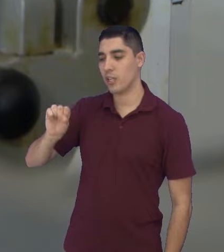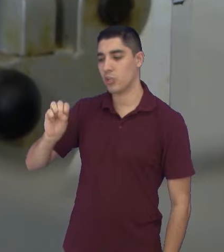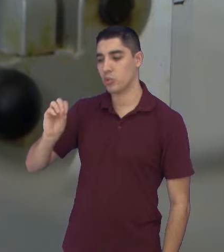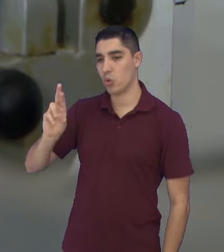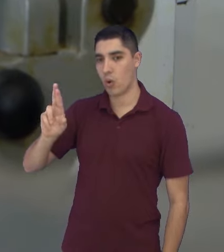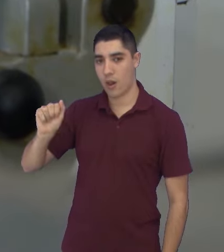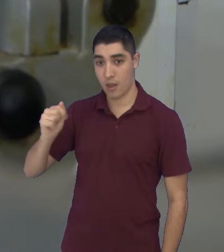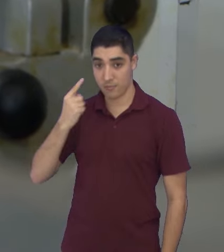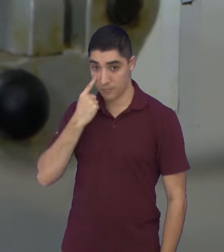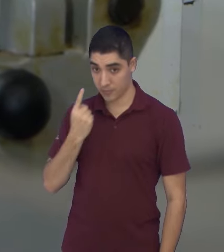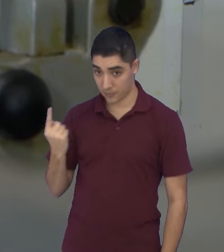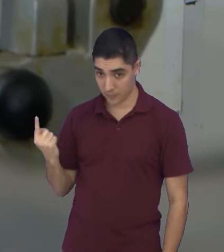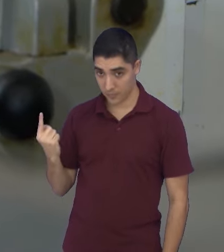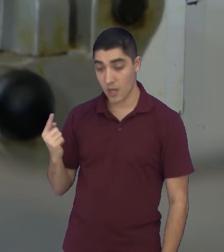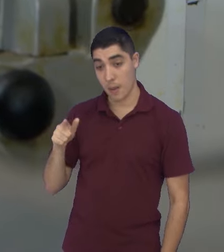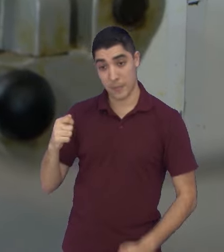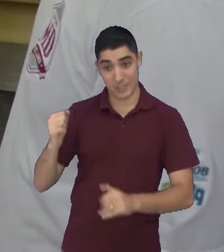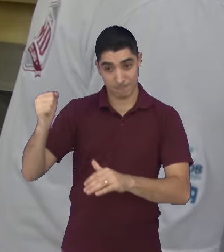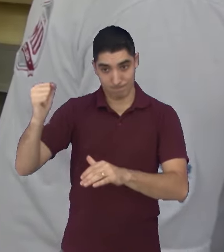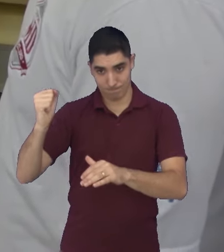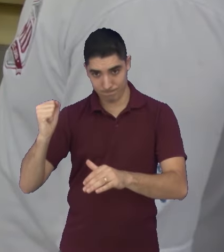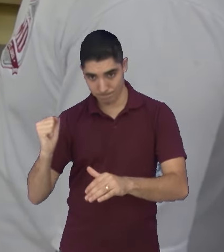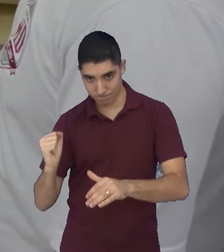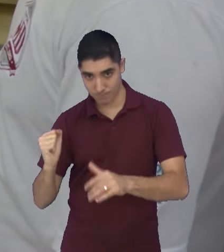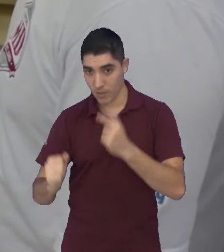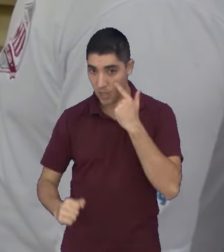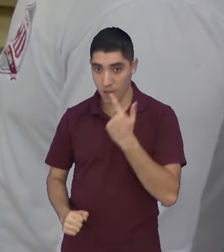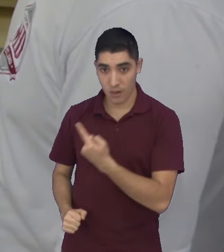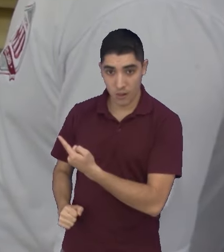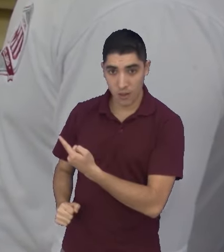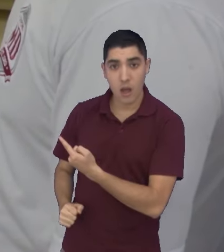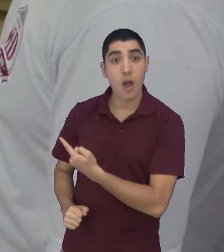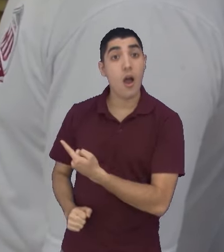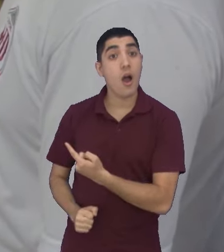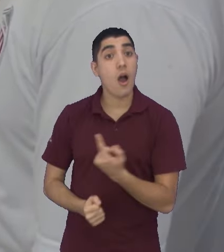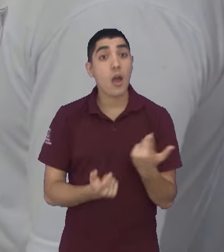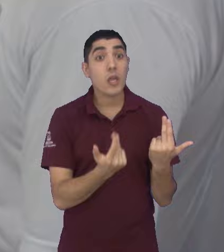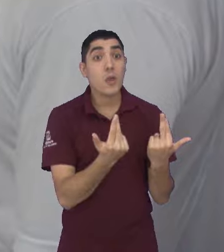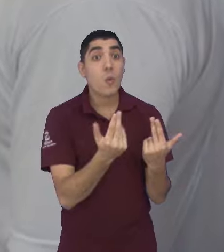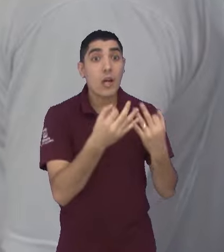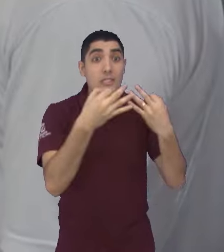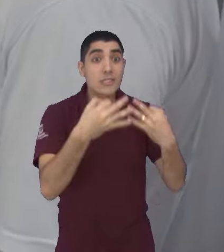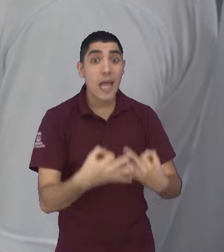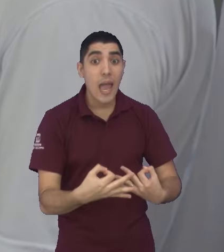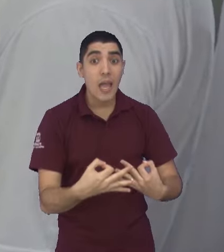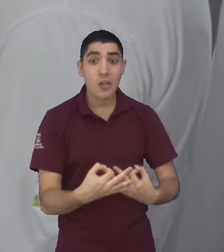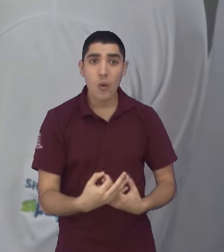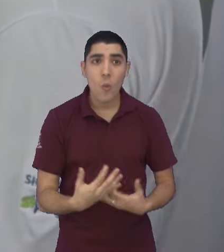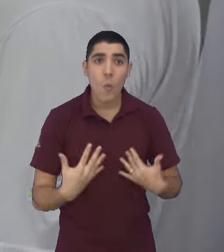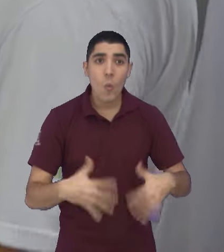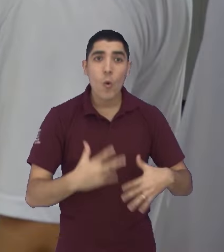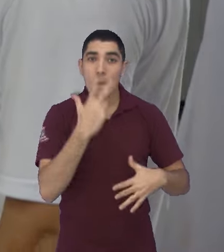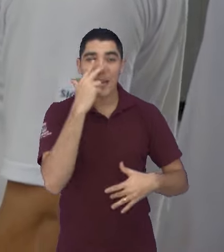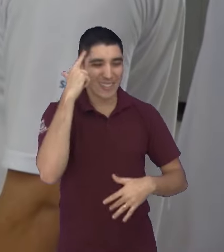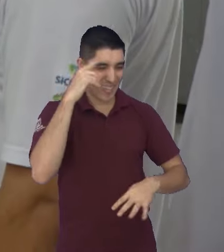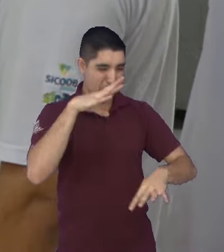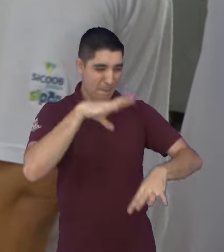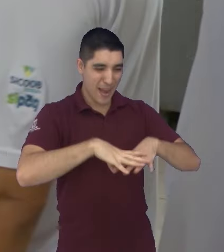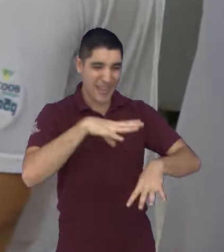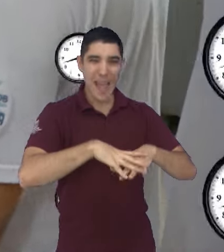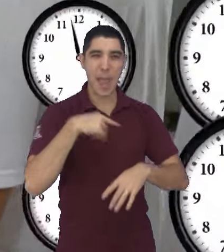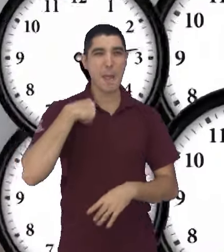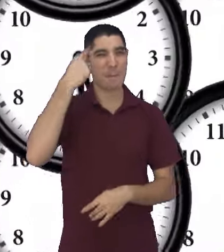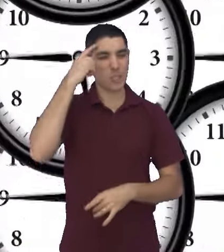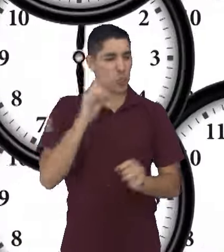final, vai dar uma forçadinha nela. E em partes iguais, pura matemática, eu achando que vinha fazer pão e não ia